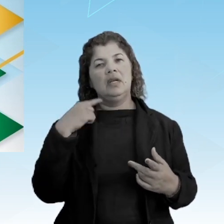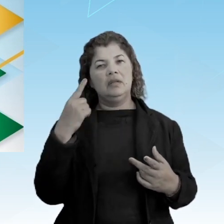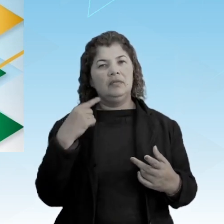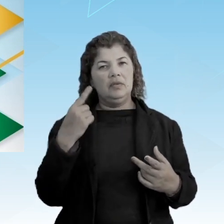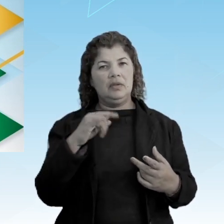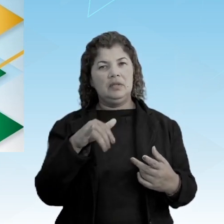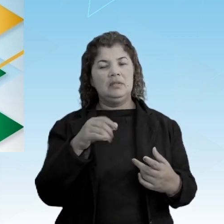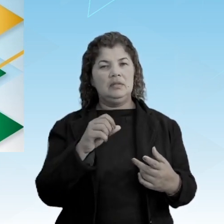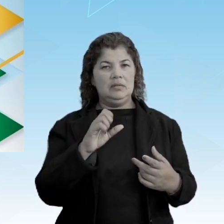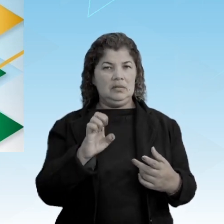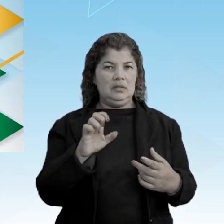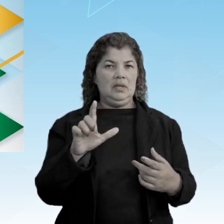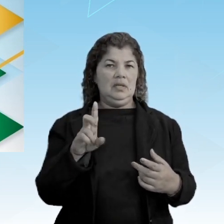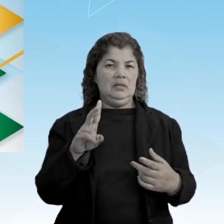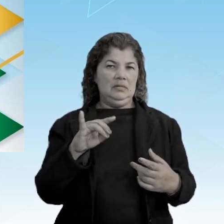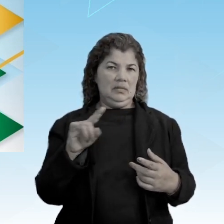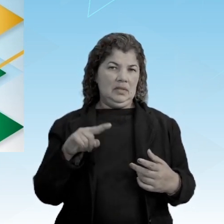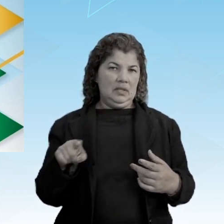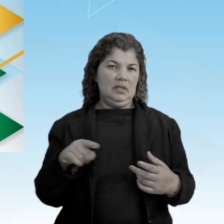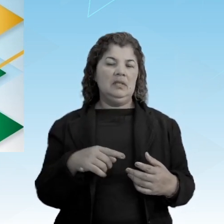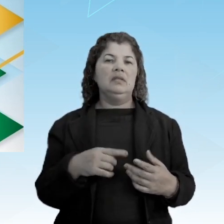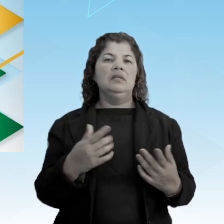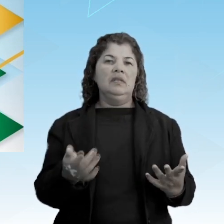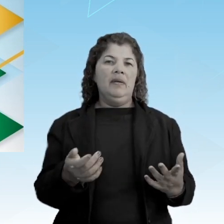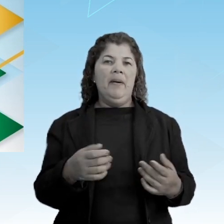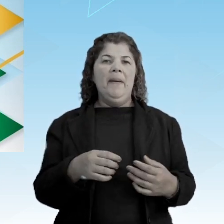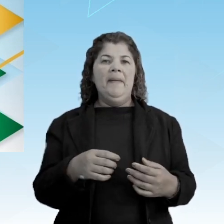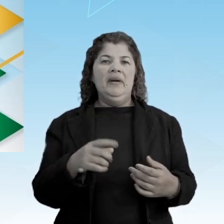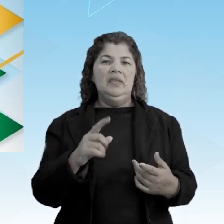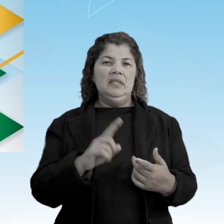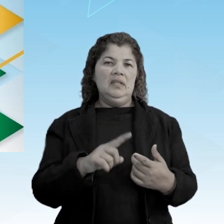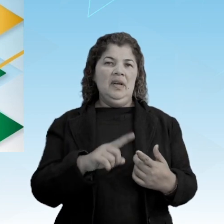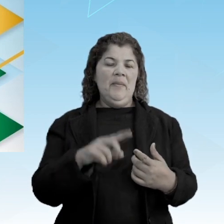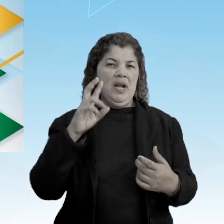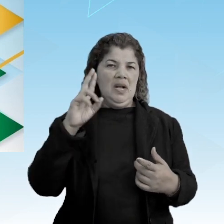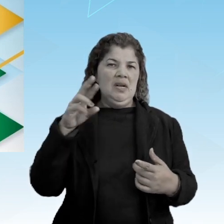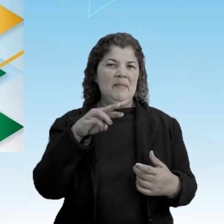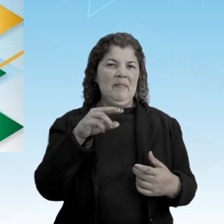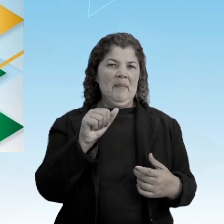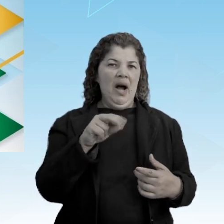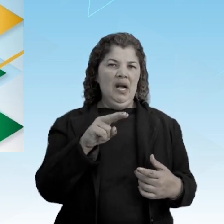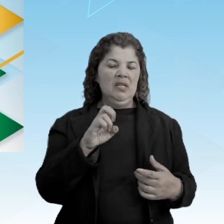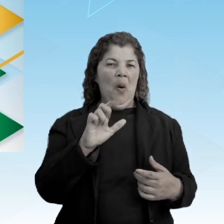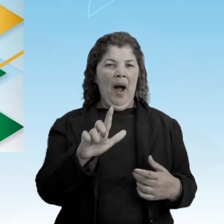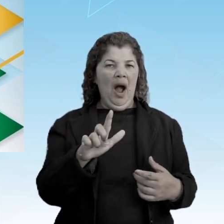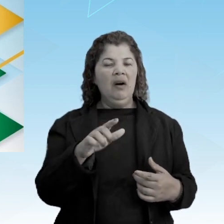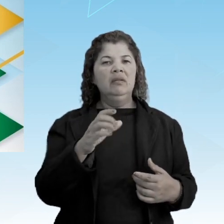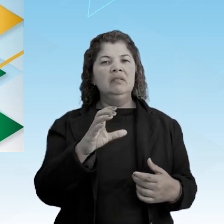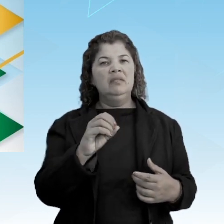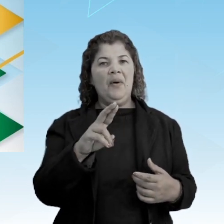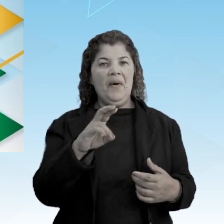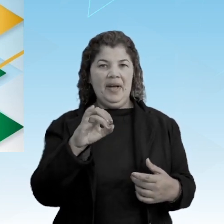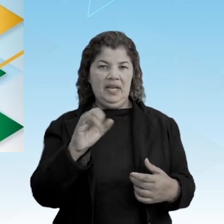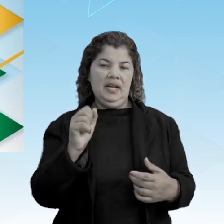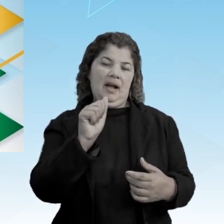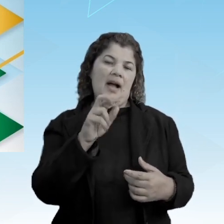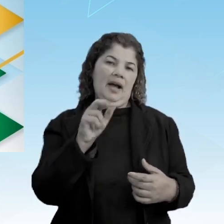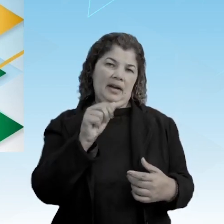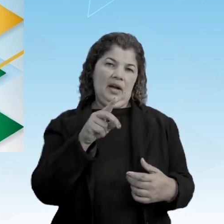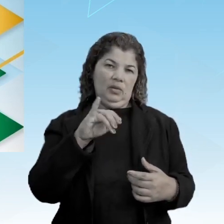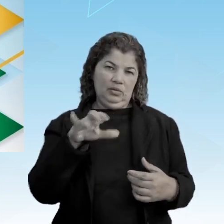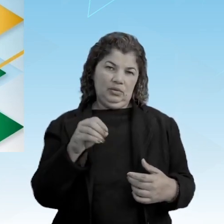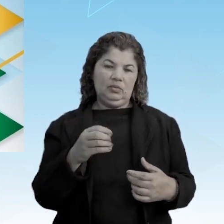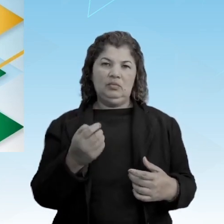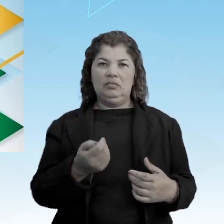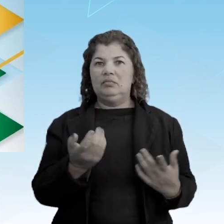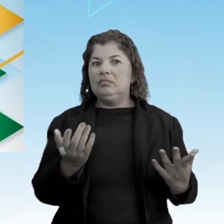Luiz de Mendonça e o senhor de engenho, Manuel Correia de Araújo, quase